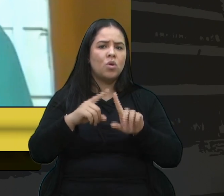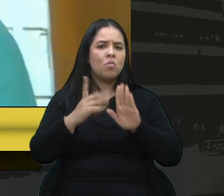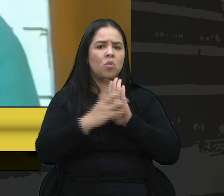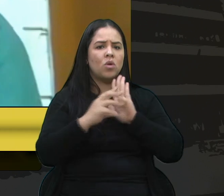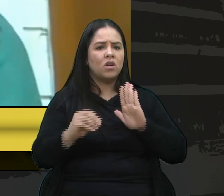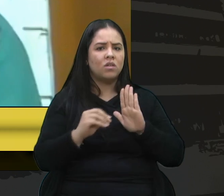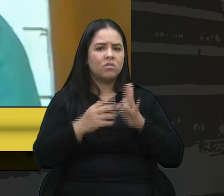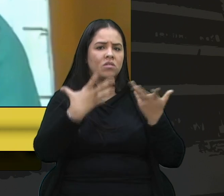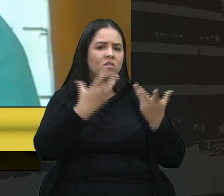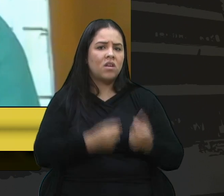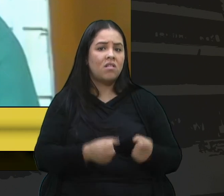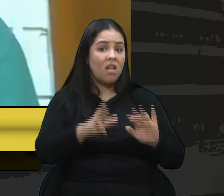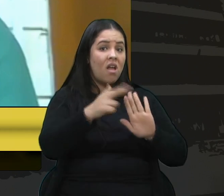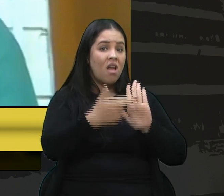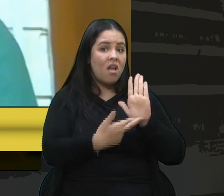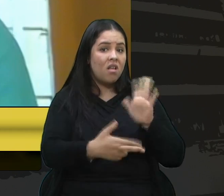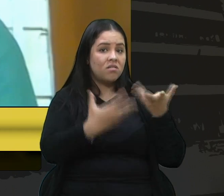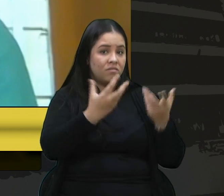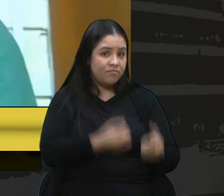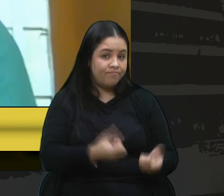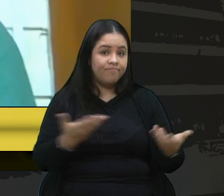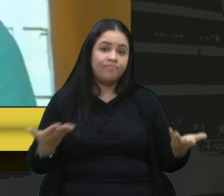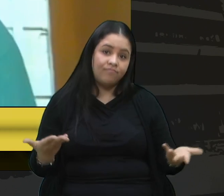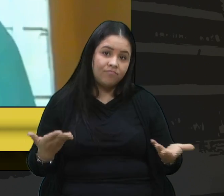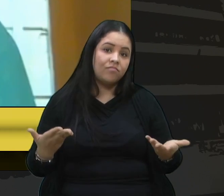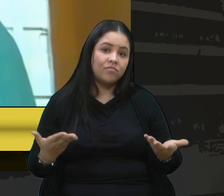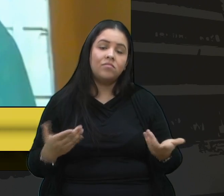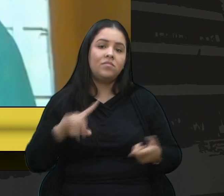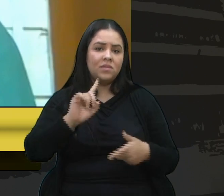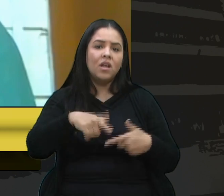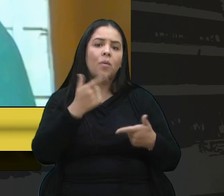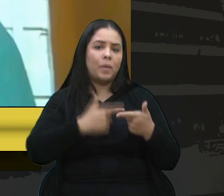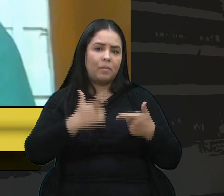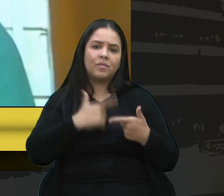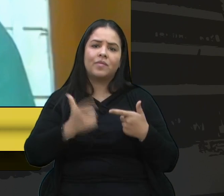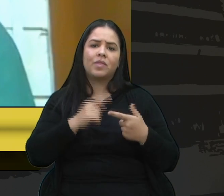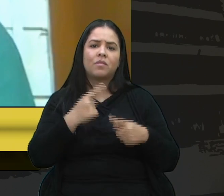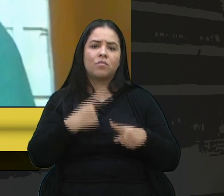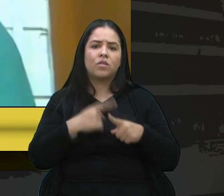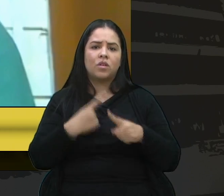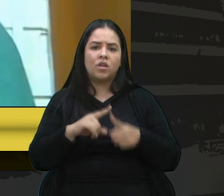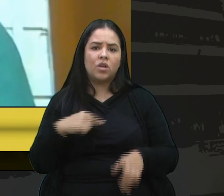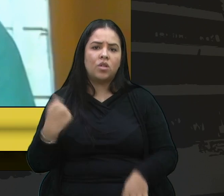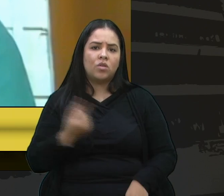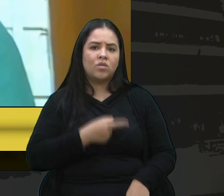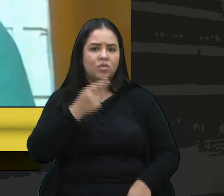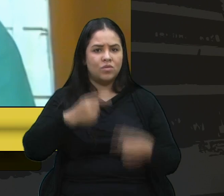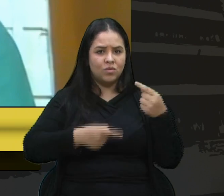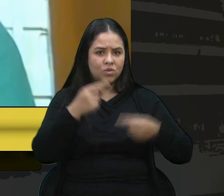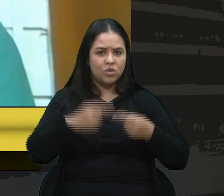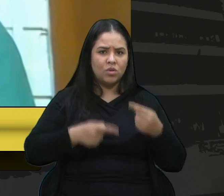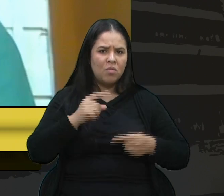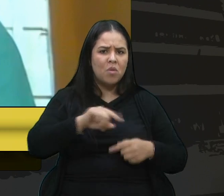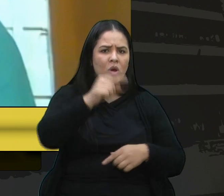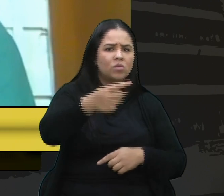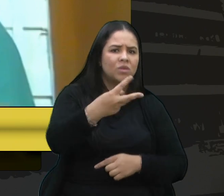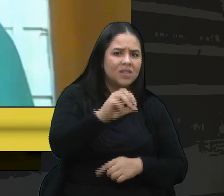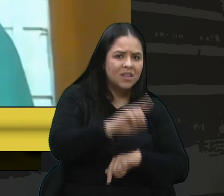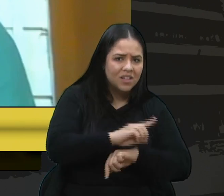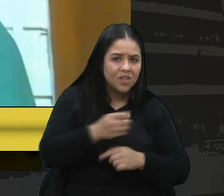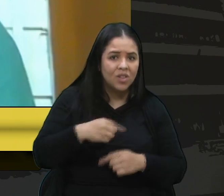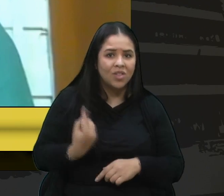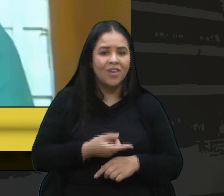regras se aceita e isso é um grande problema porque nós não estamos discutindo os próximos 30 dias, nós estamos